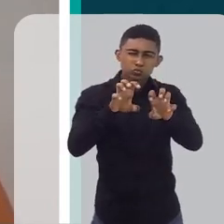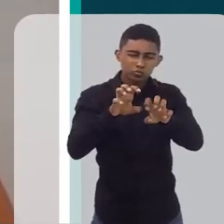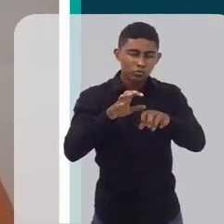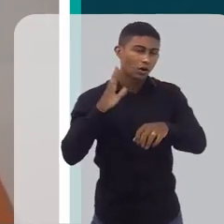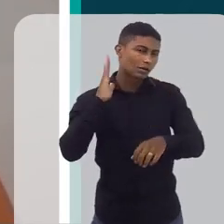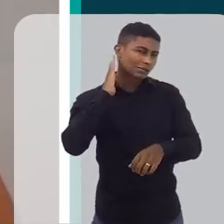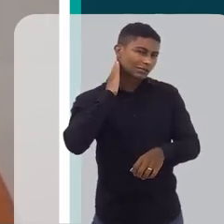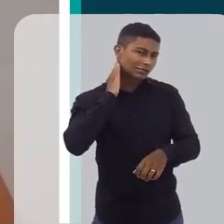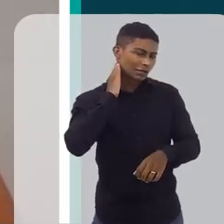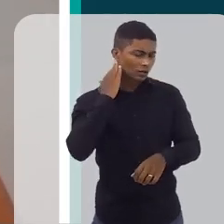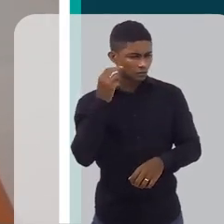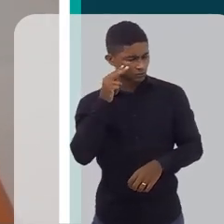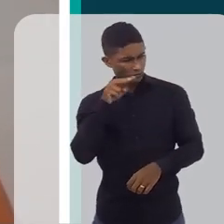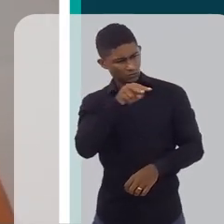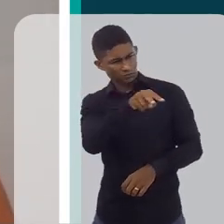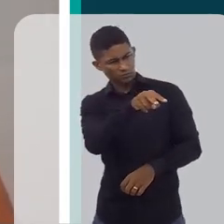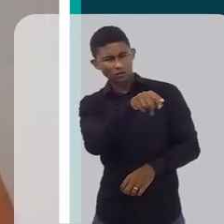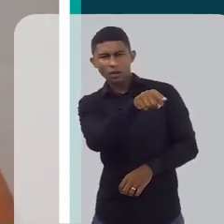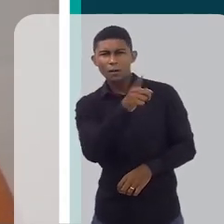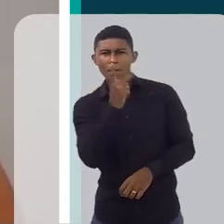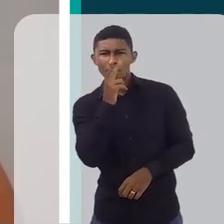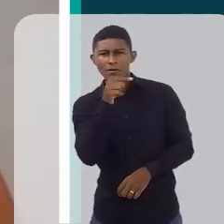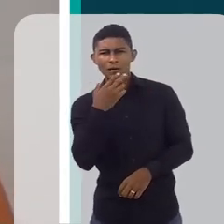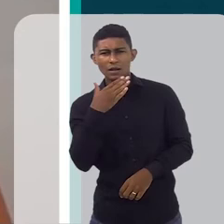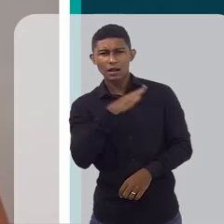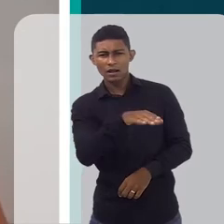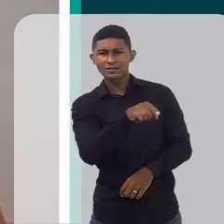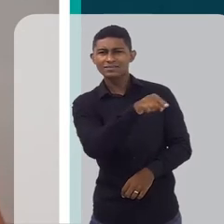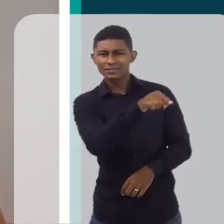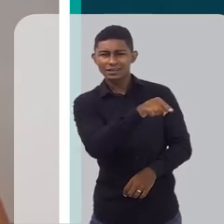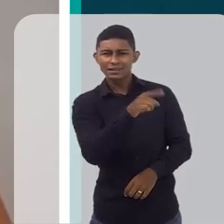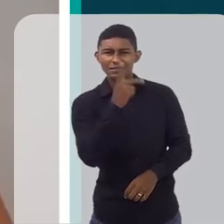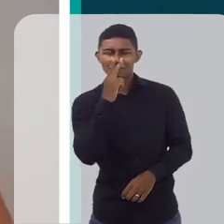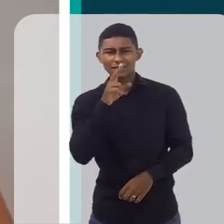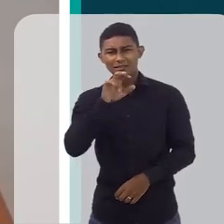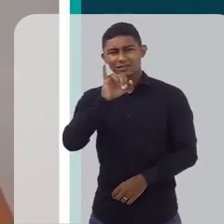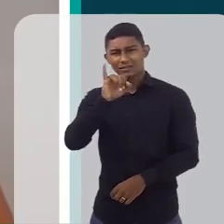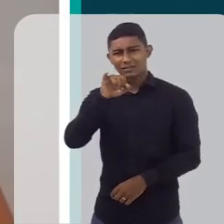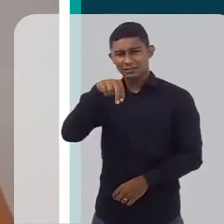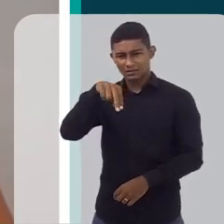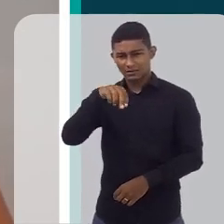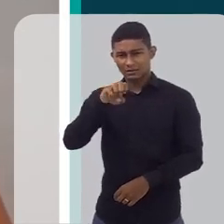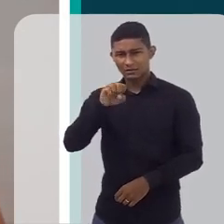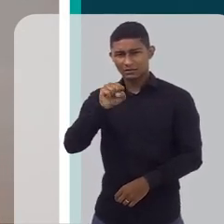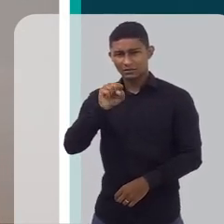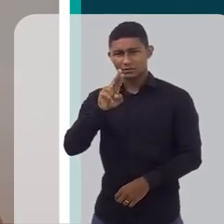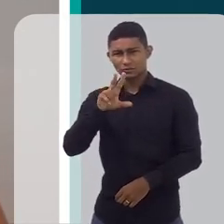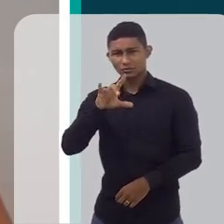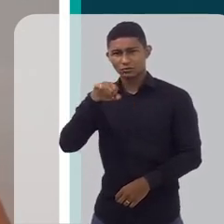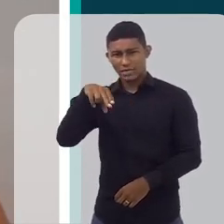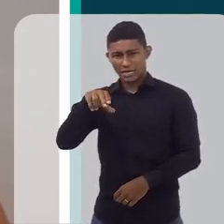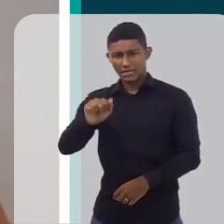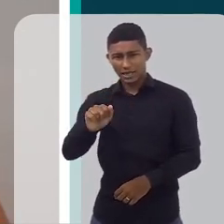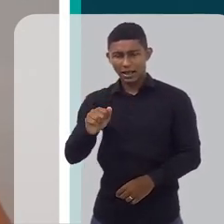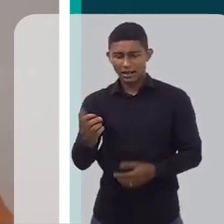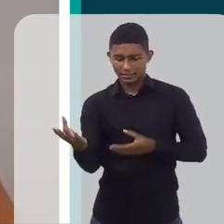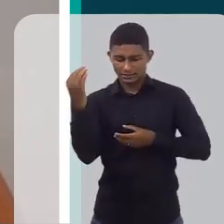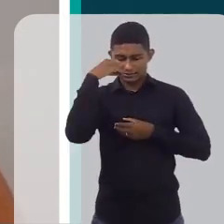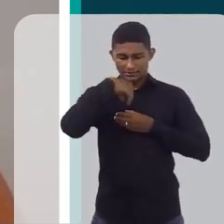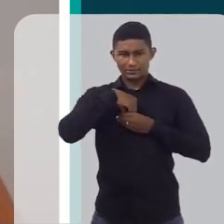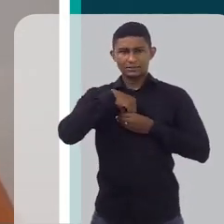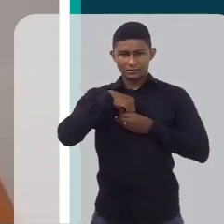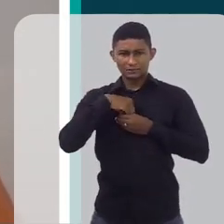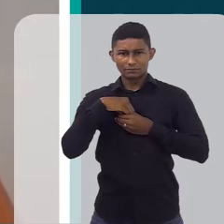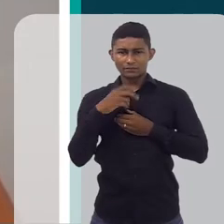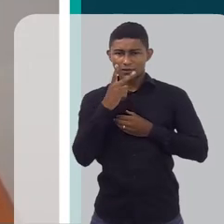é um sinal de que essa criança pode estar querendo fazer uma resistência insulínica e pode estar querendo aumentar um